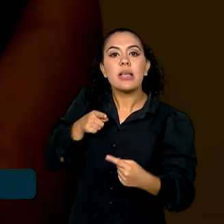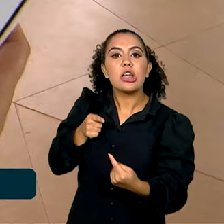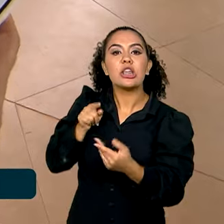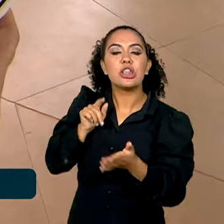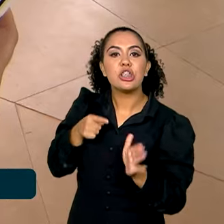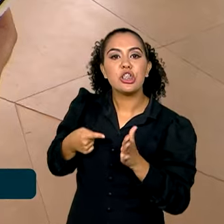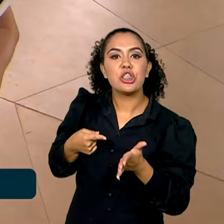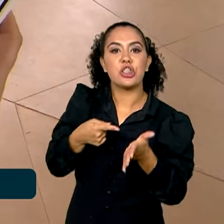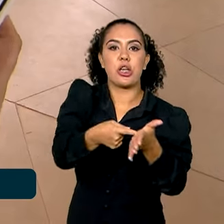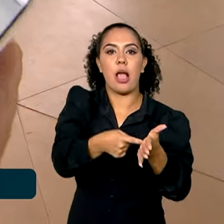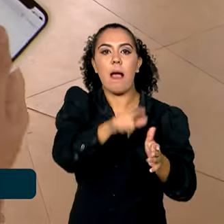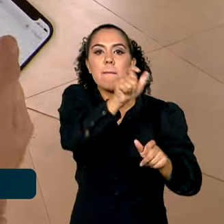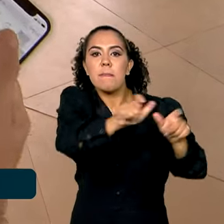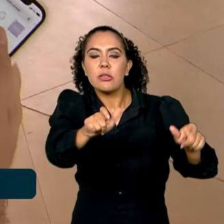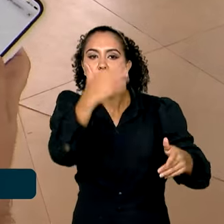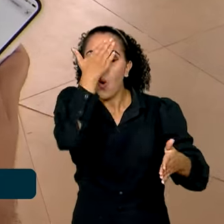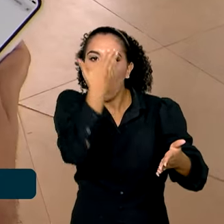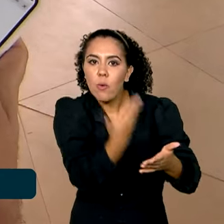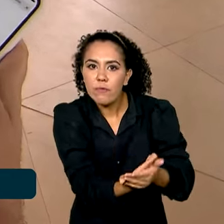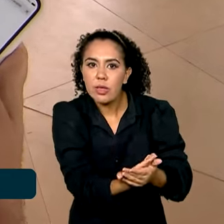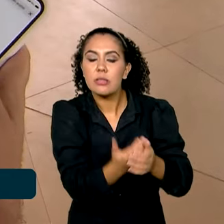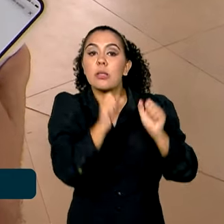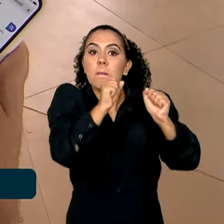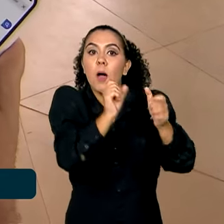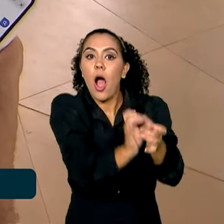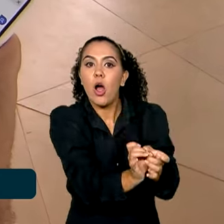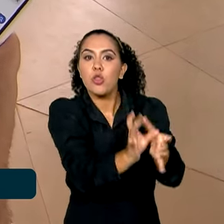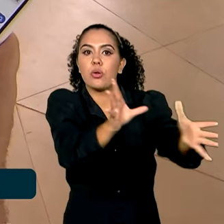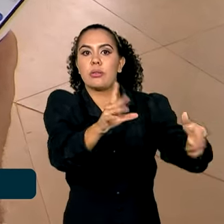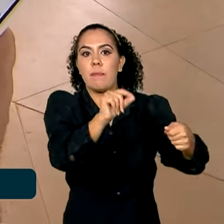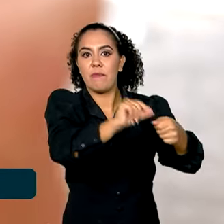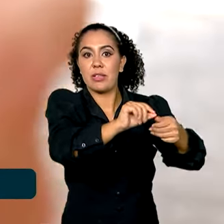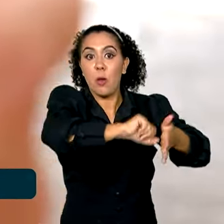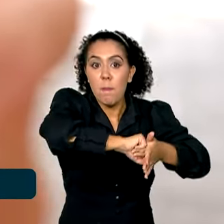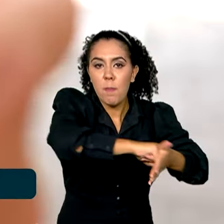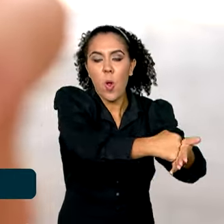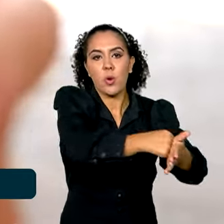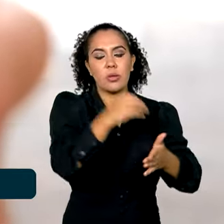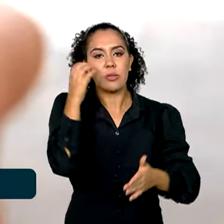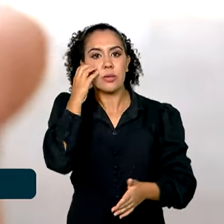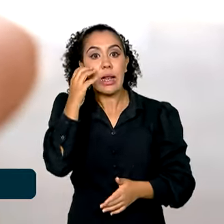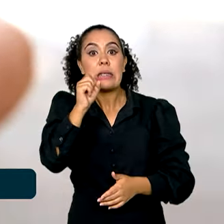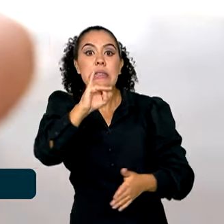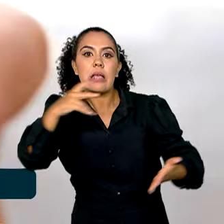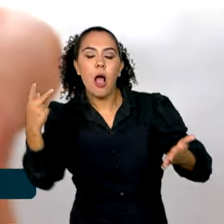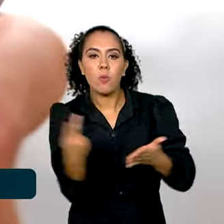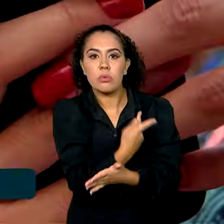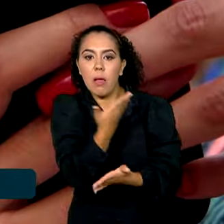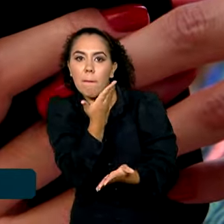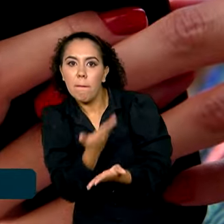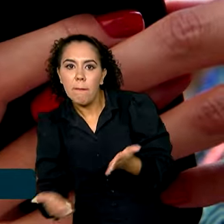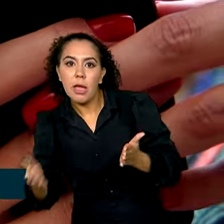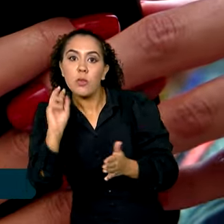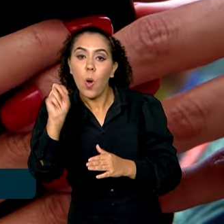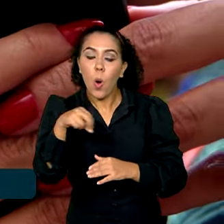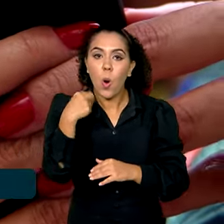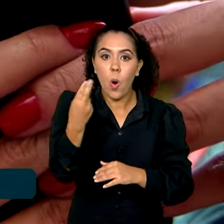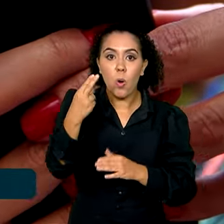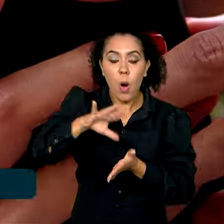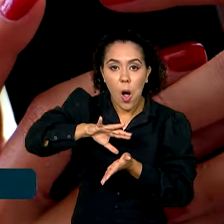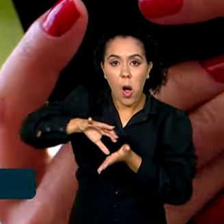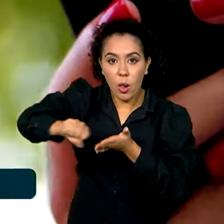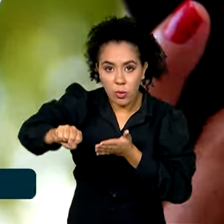confiança que estarão autorizados a efetuar o bloqueio do aparelho no caso de perda ou roubo. Também é